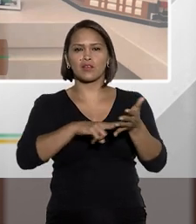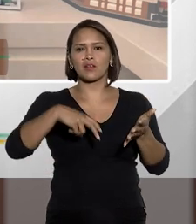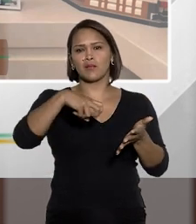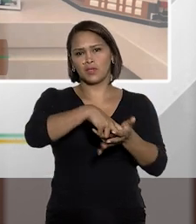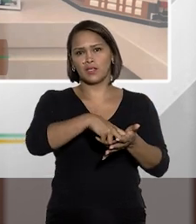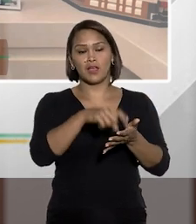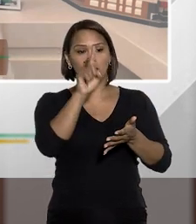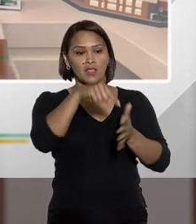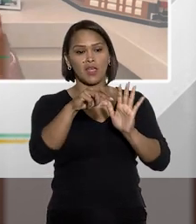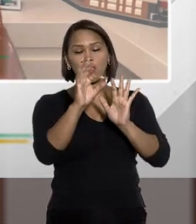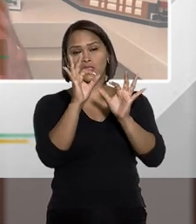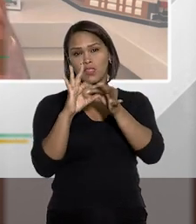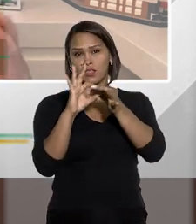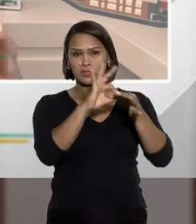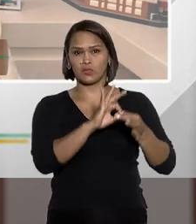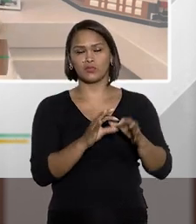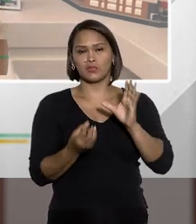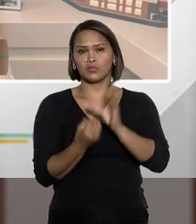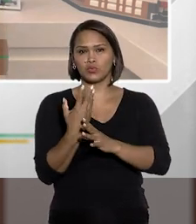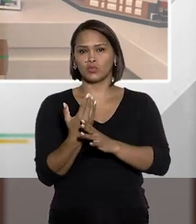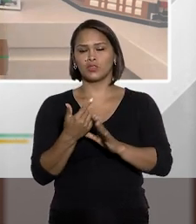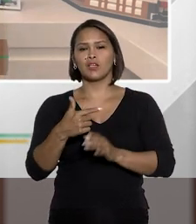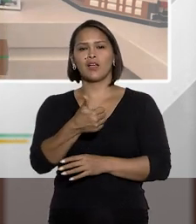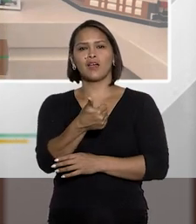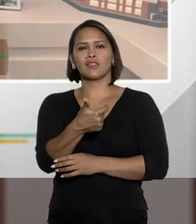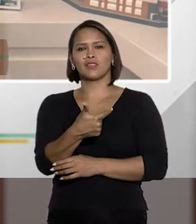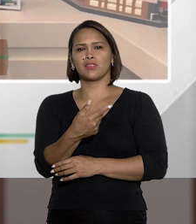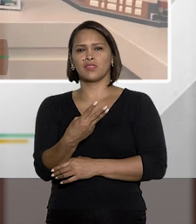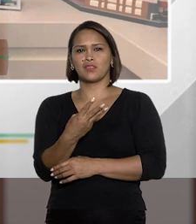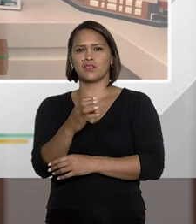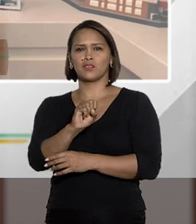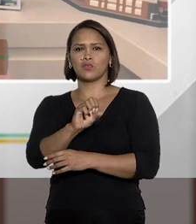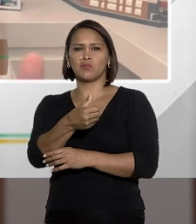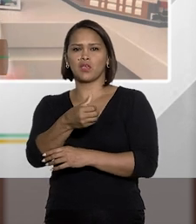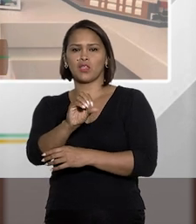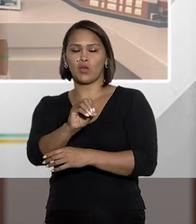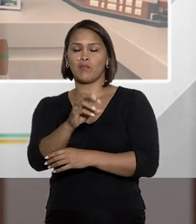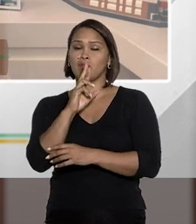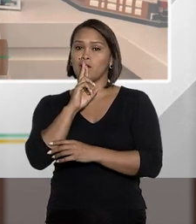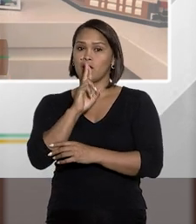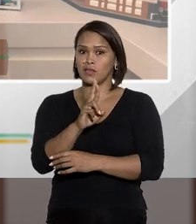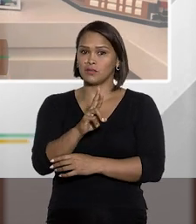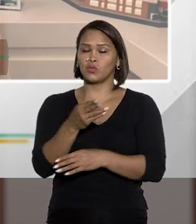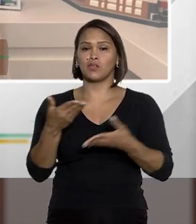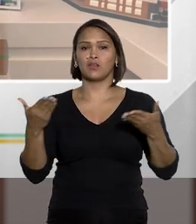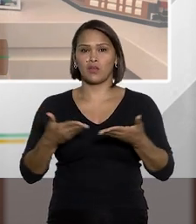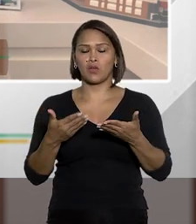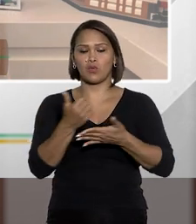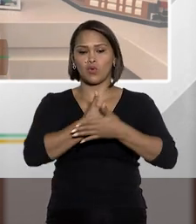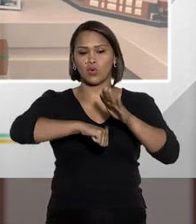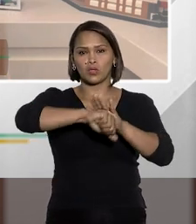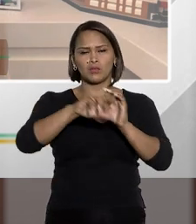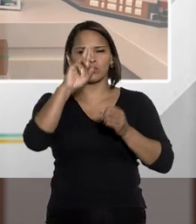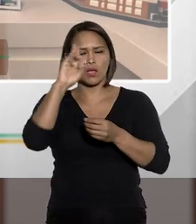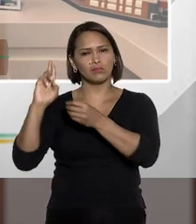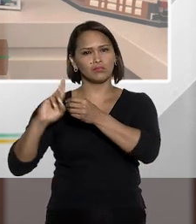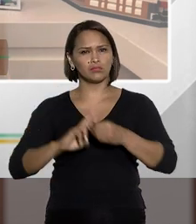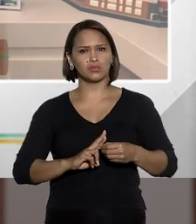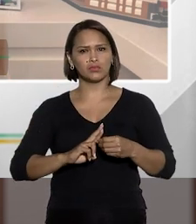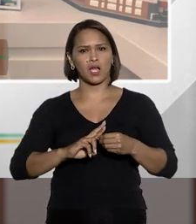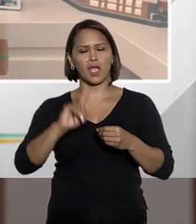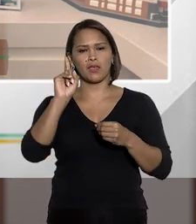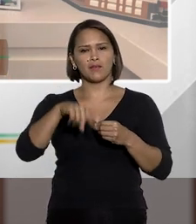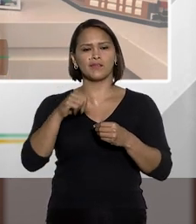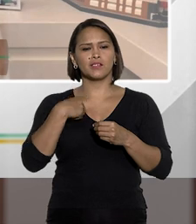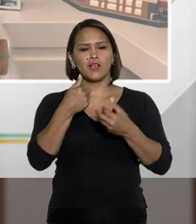despenalizadores. Então é dentro desse contexto que surge a 13869. Respondendo a sua indagação, o crime de abuso de